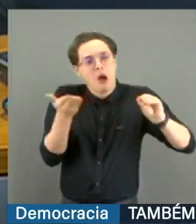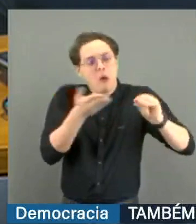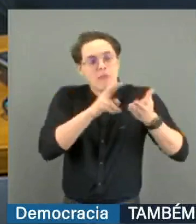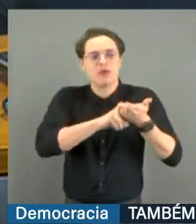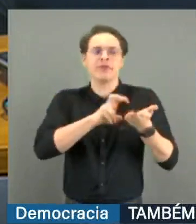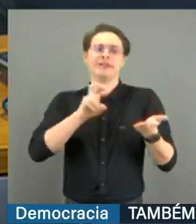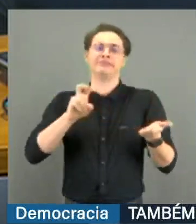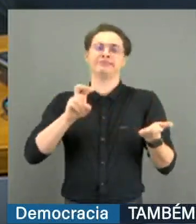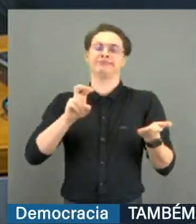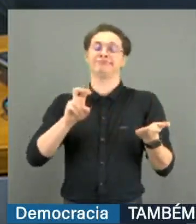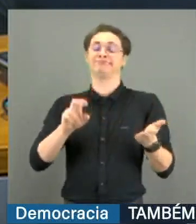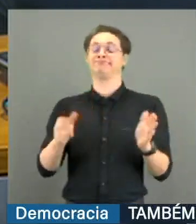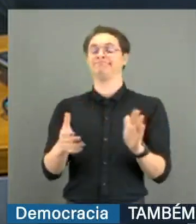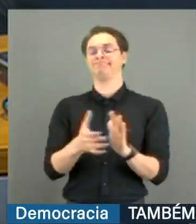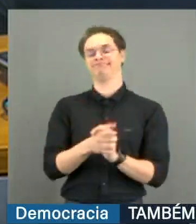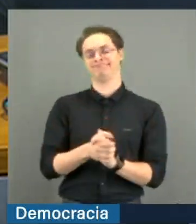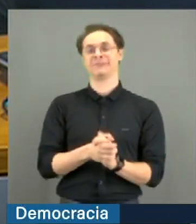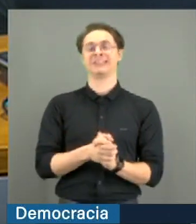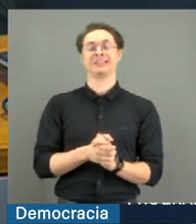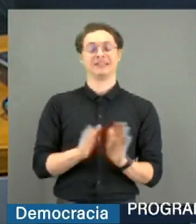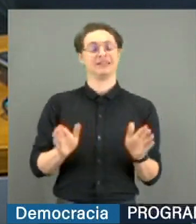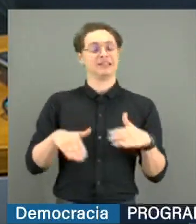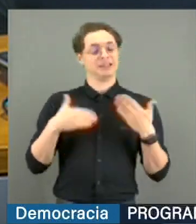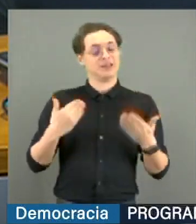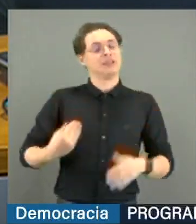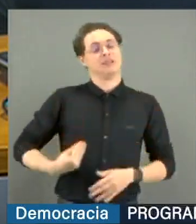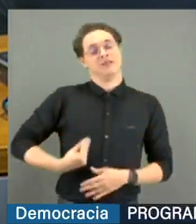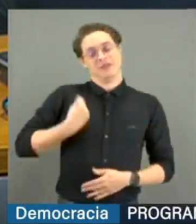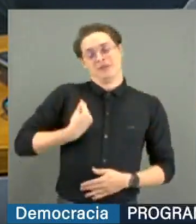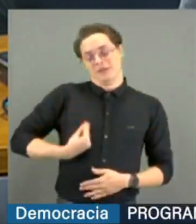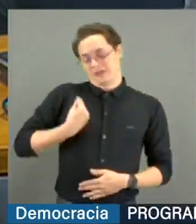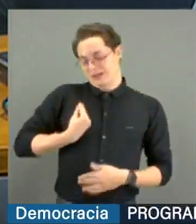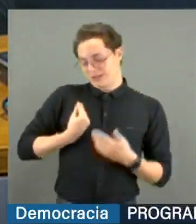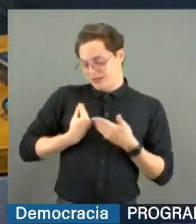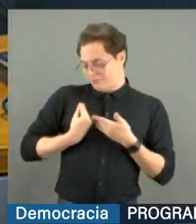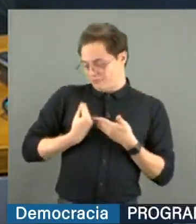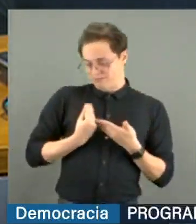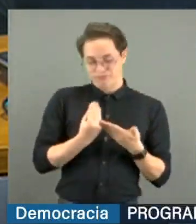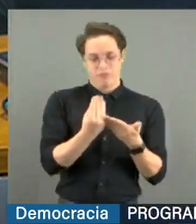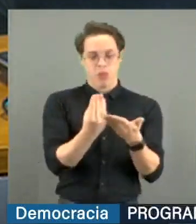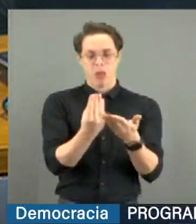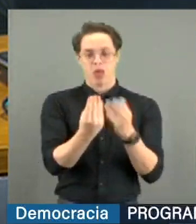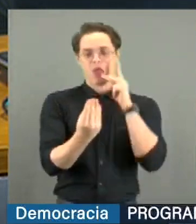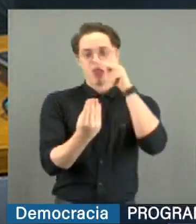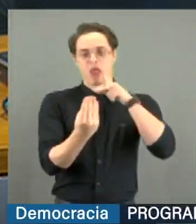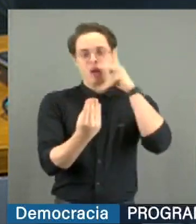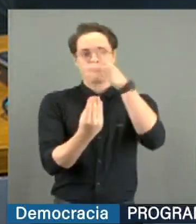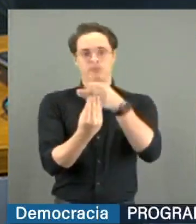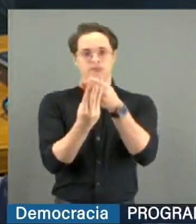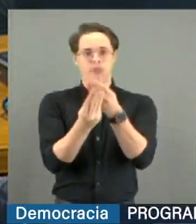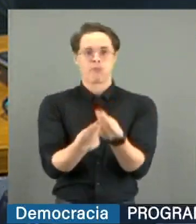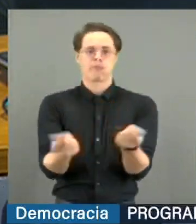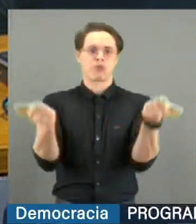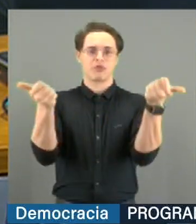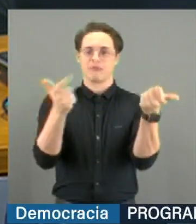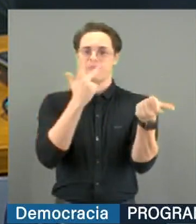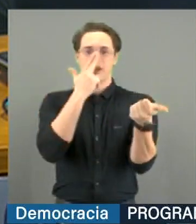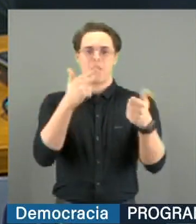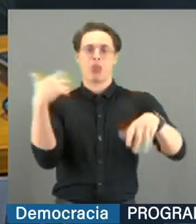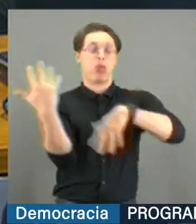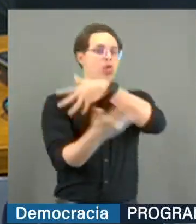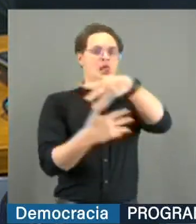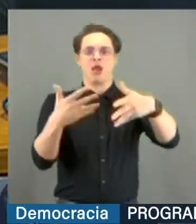nós estamos vivendo uma total irrealidade política. É o apocalipse total,